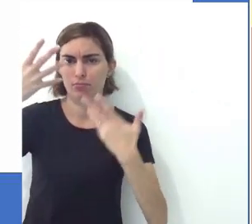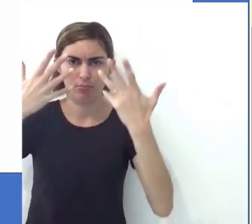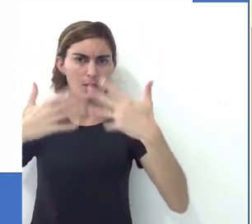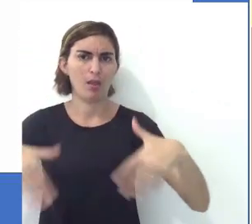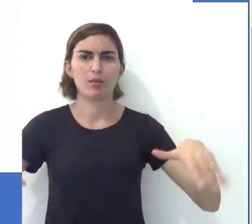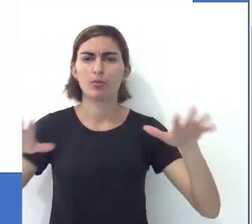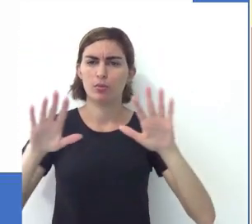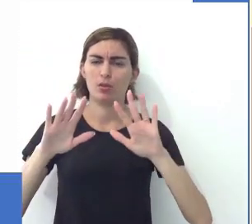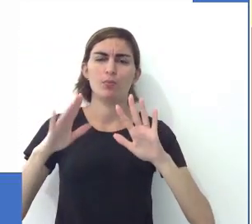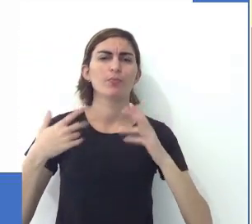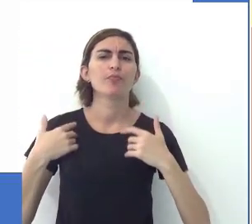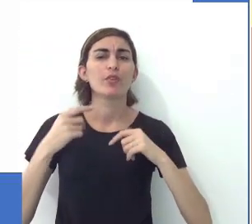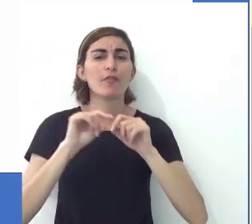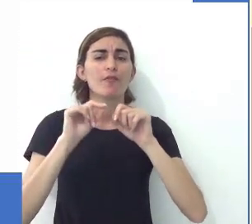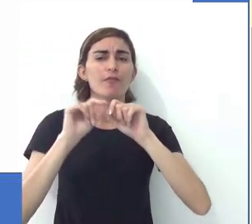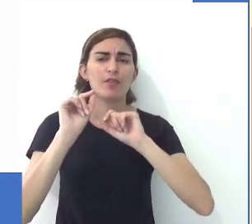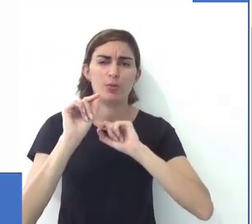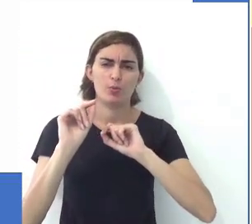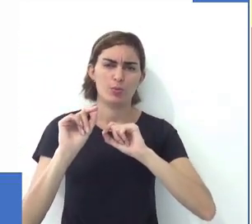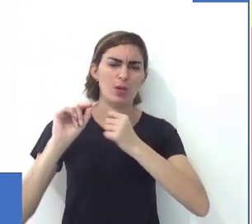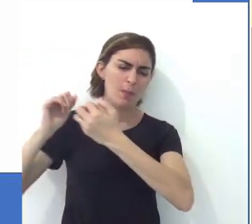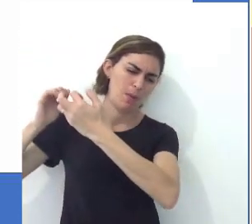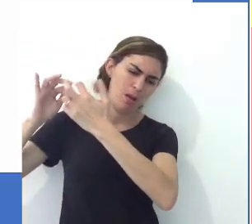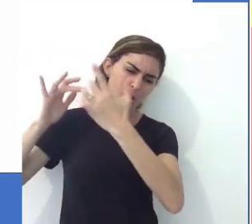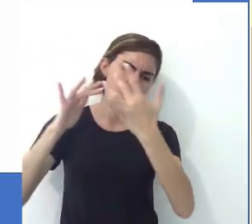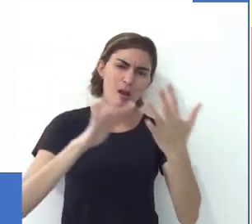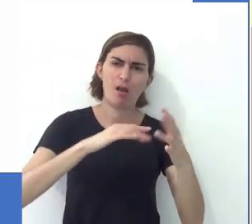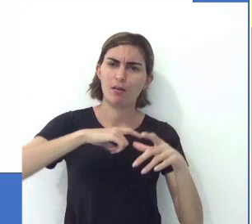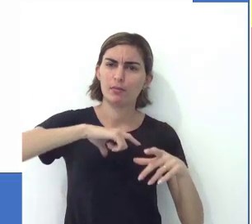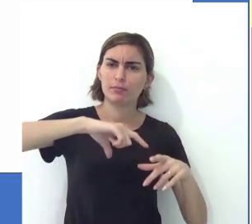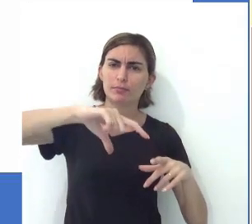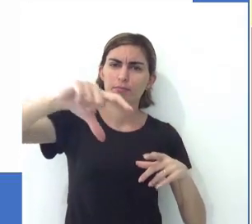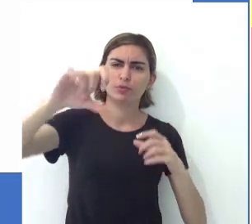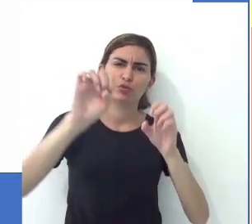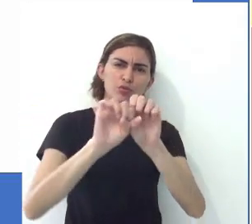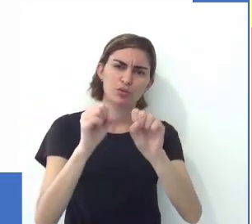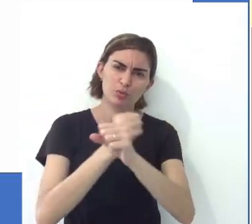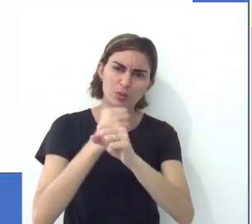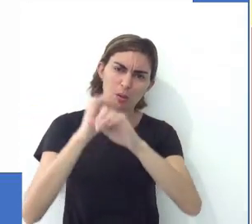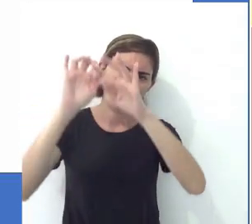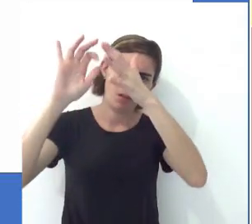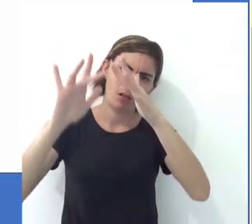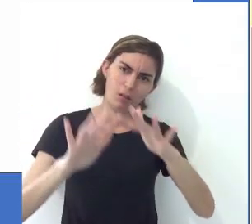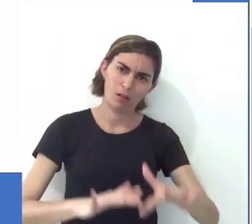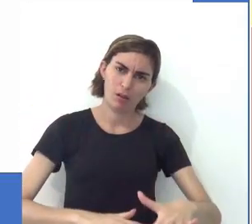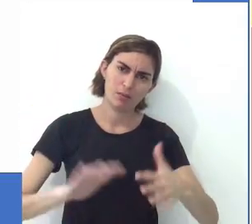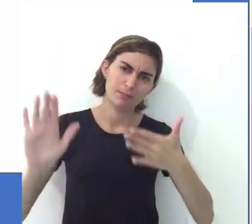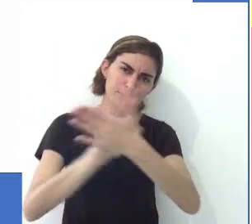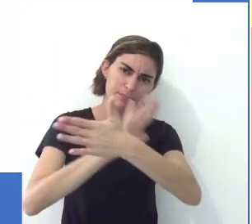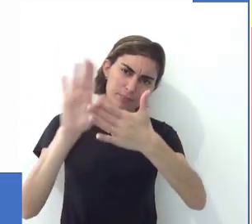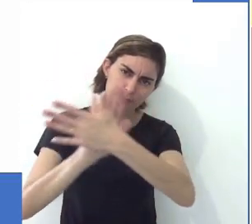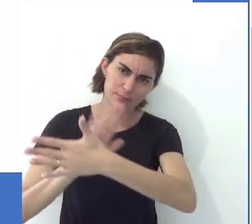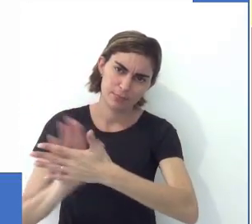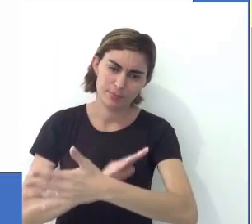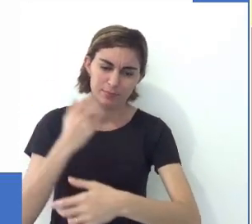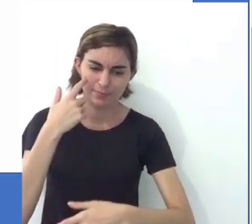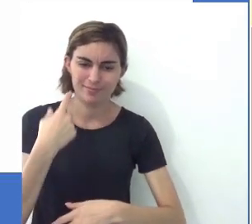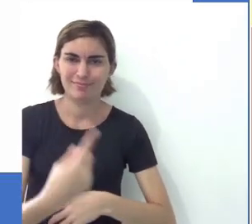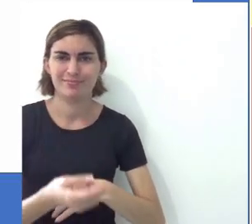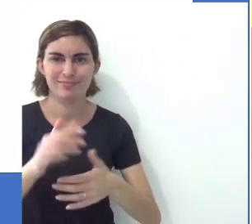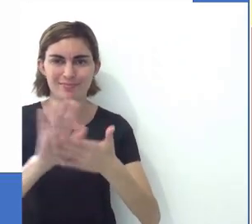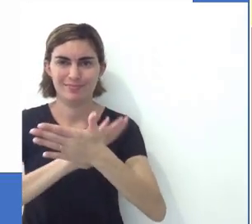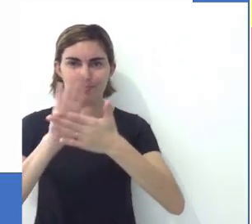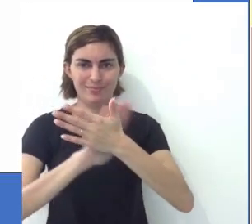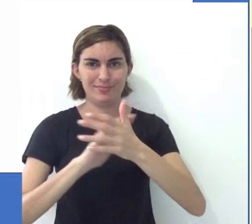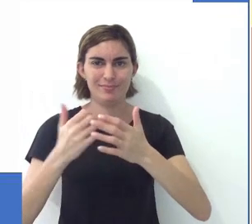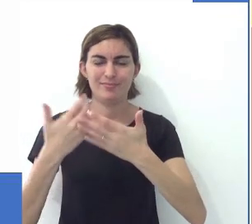fenômeno natural, tá, gente? E isso fez com que boa parte dessas estruturas fossem eliminadas, fossem destruídas, tá,